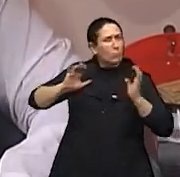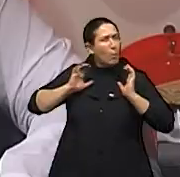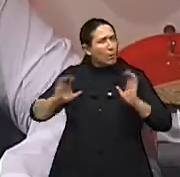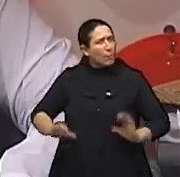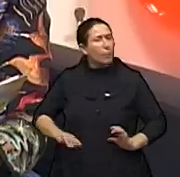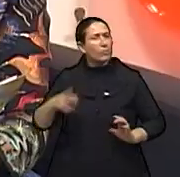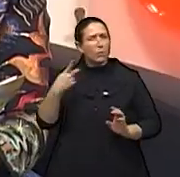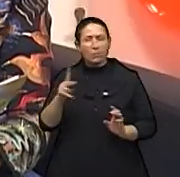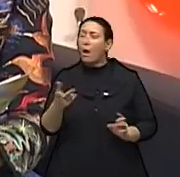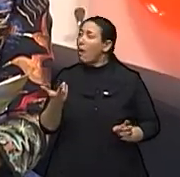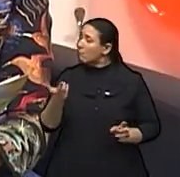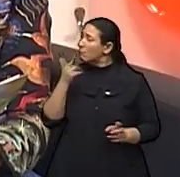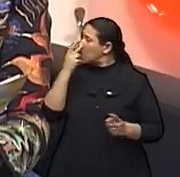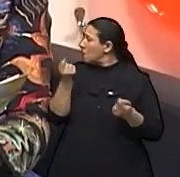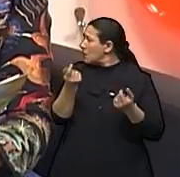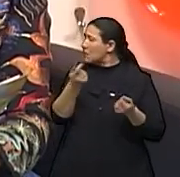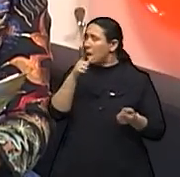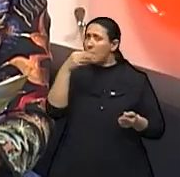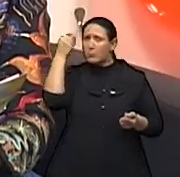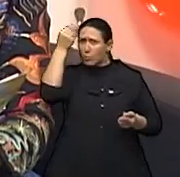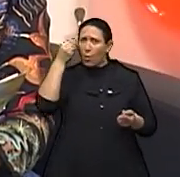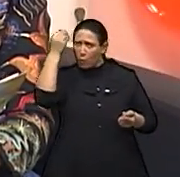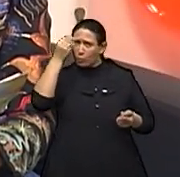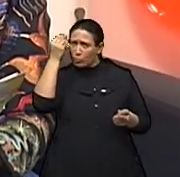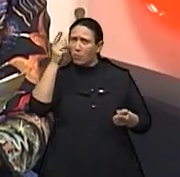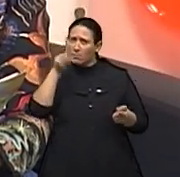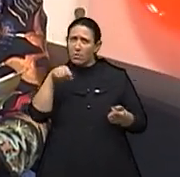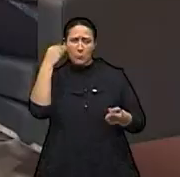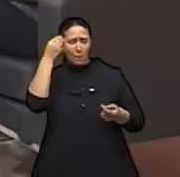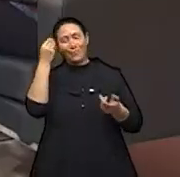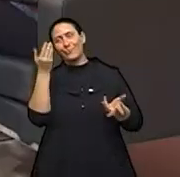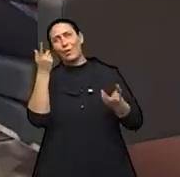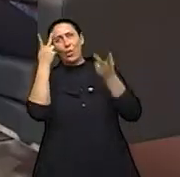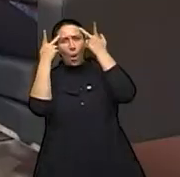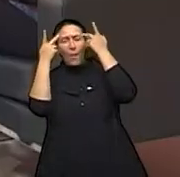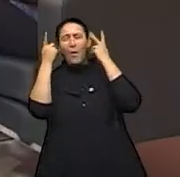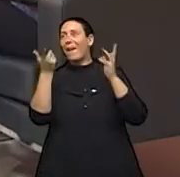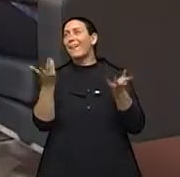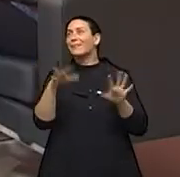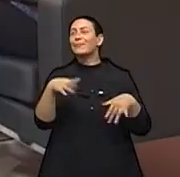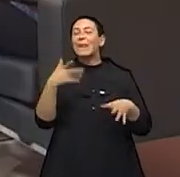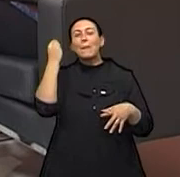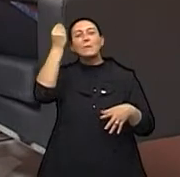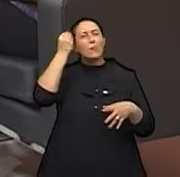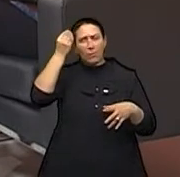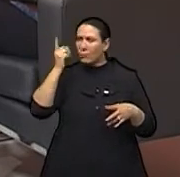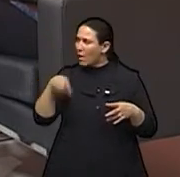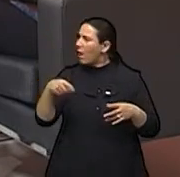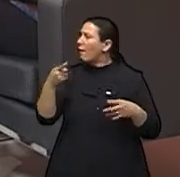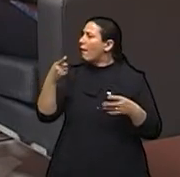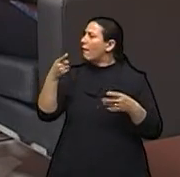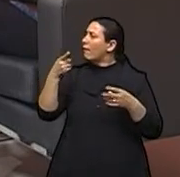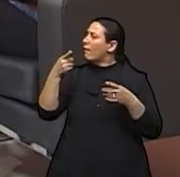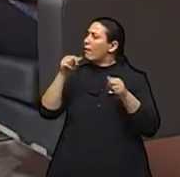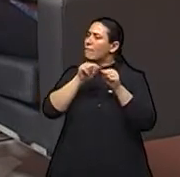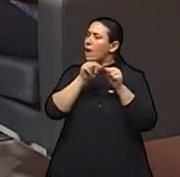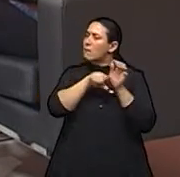Aí tem semelhança com a psicologia normal, com a psicologia normal, com a psicologia da outra linha, que é